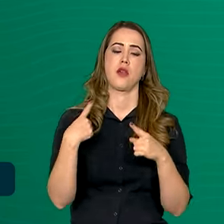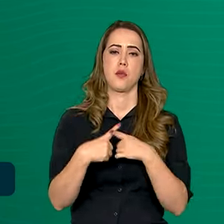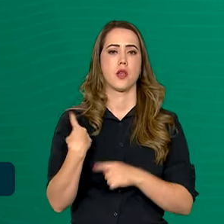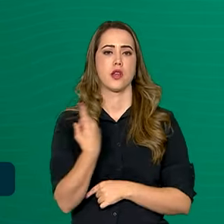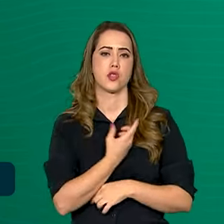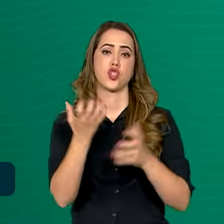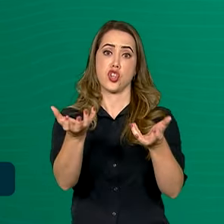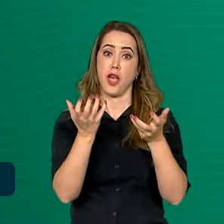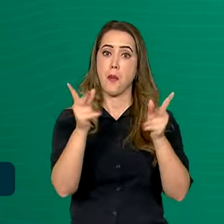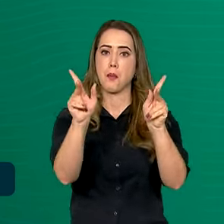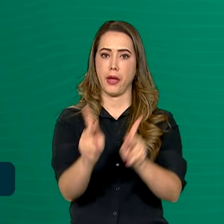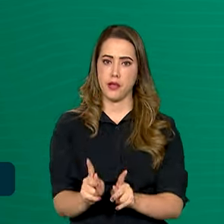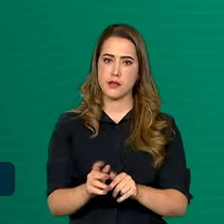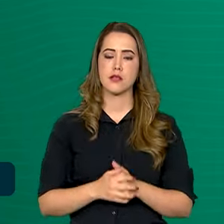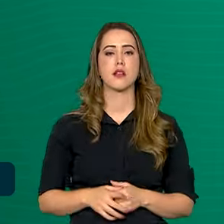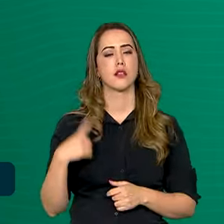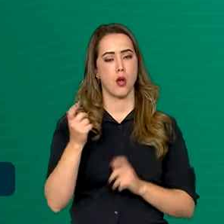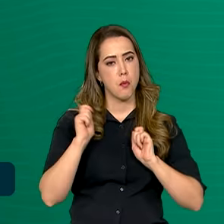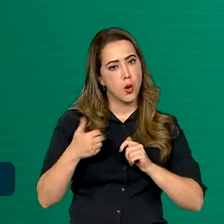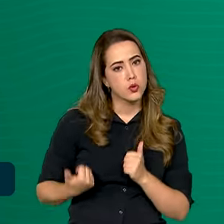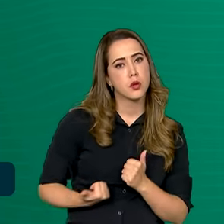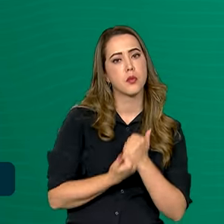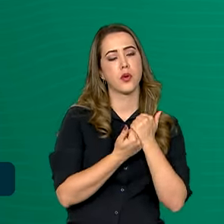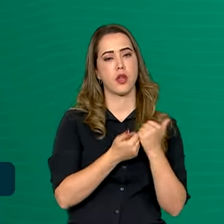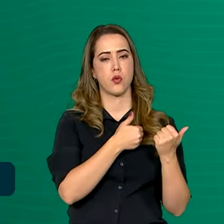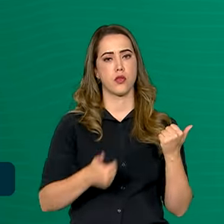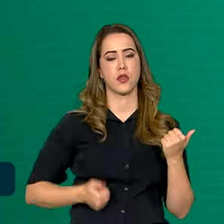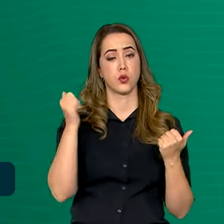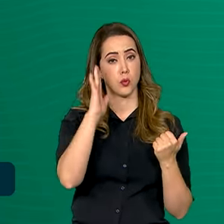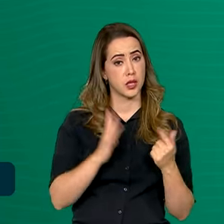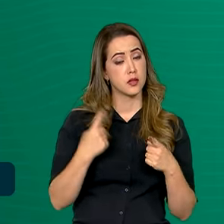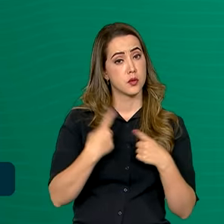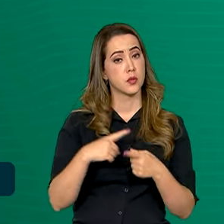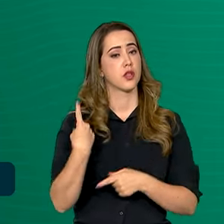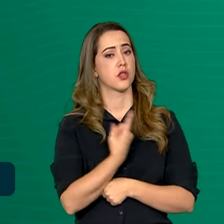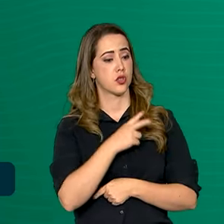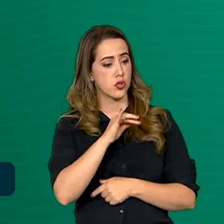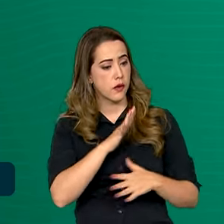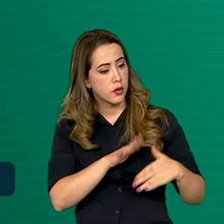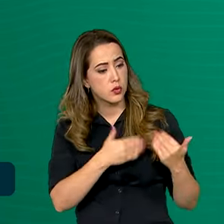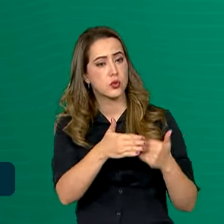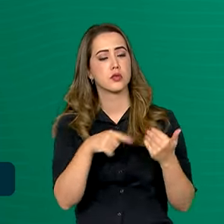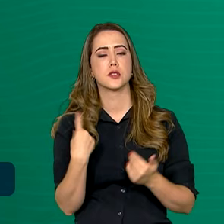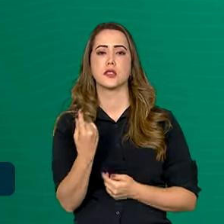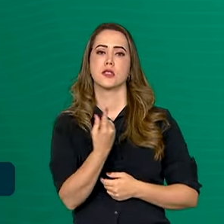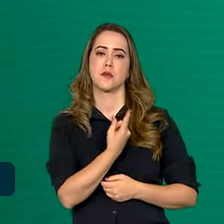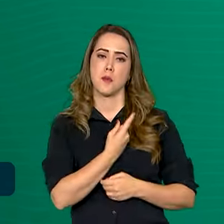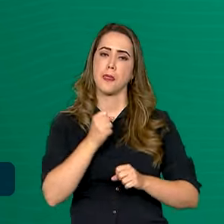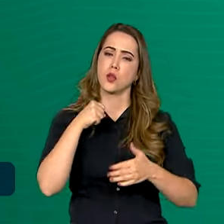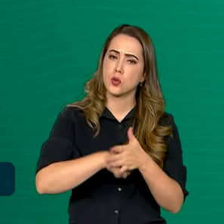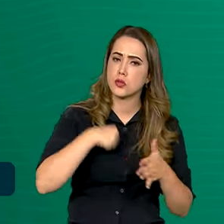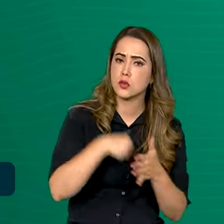queremos paz. Então, contem com o governo brasileiro, porque a gente vai continuar a nossa luta.